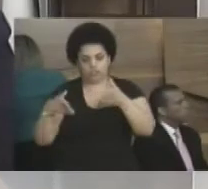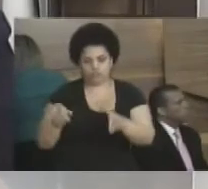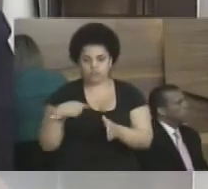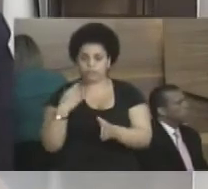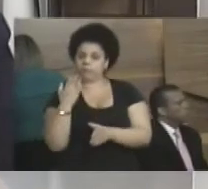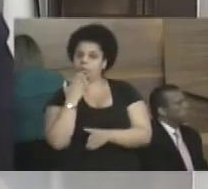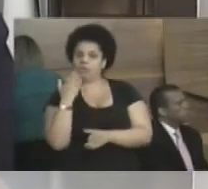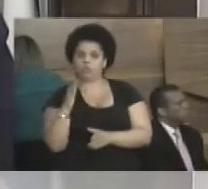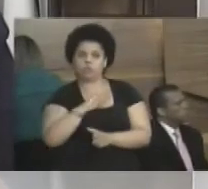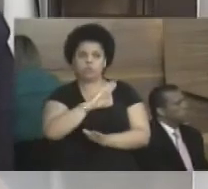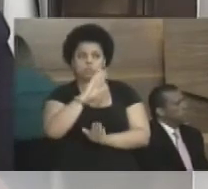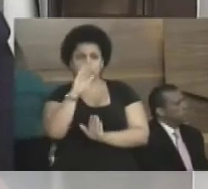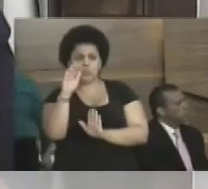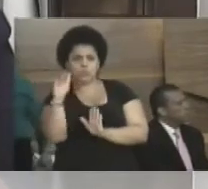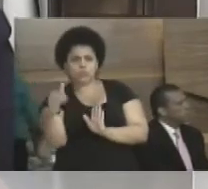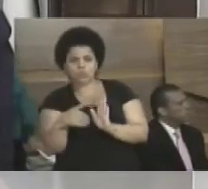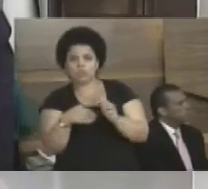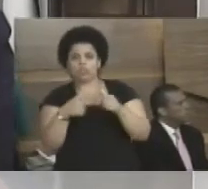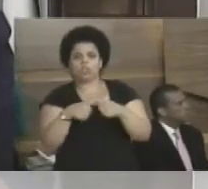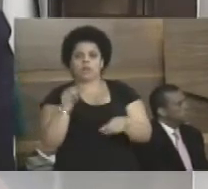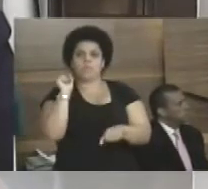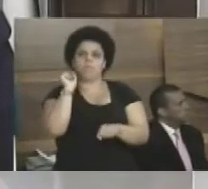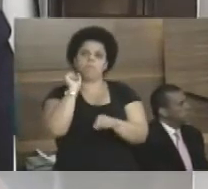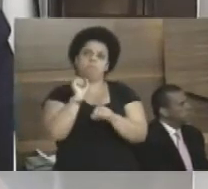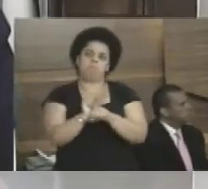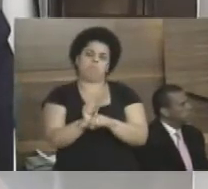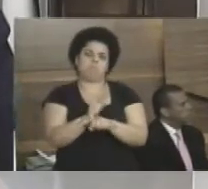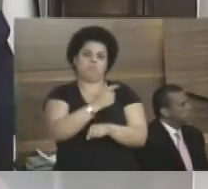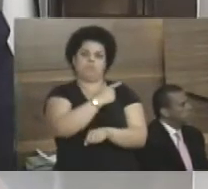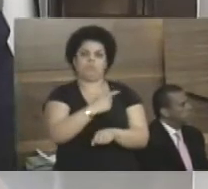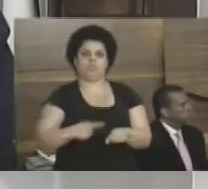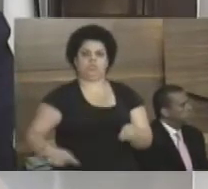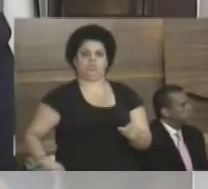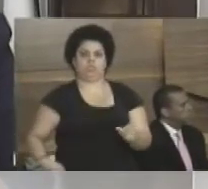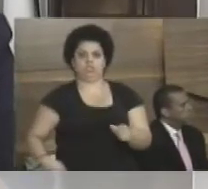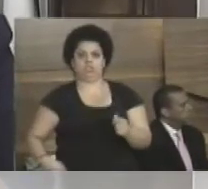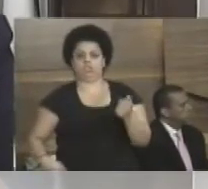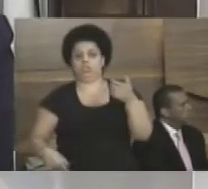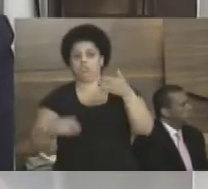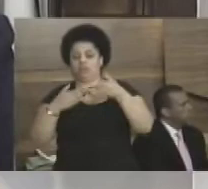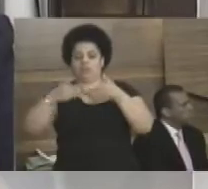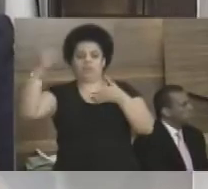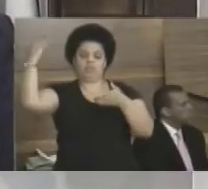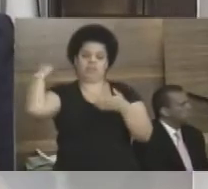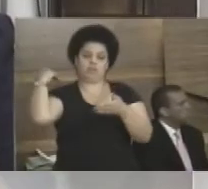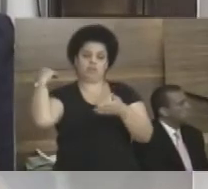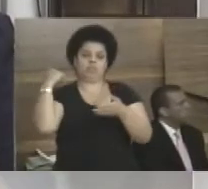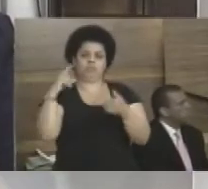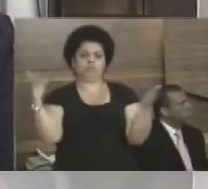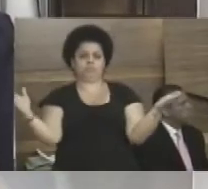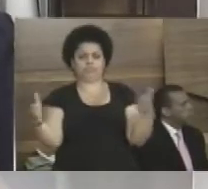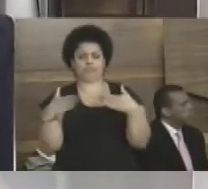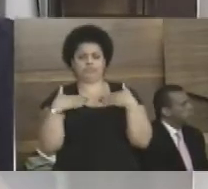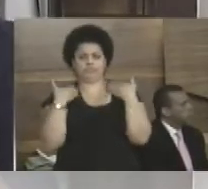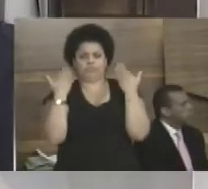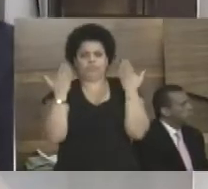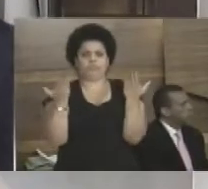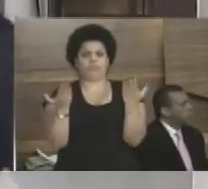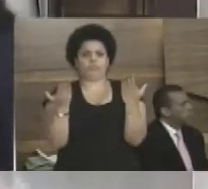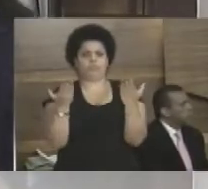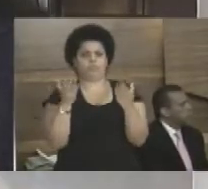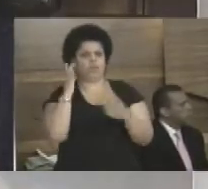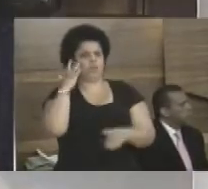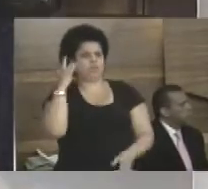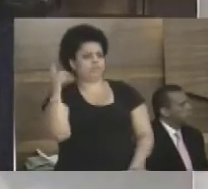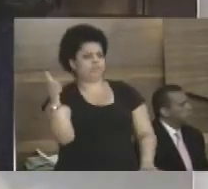pediu para pegar tudo que estava parado com os presidentes das comissões anteriores, e fomos surpreendidos. Acho que